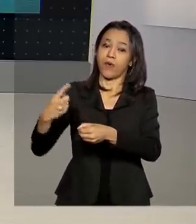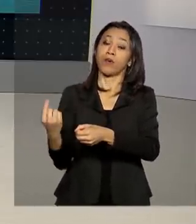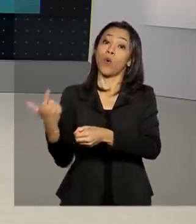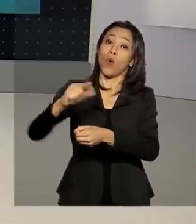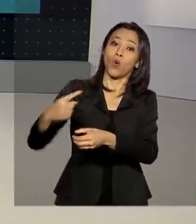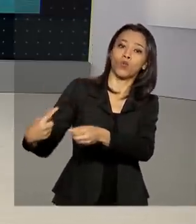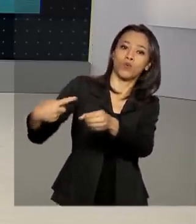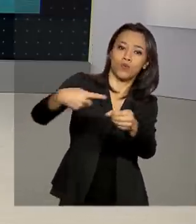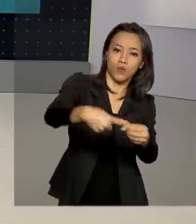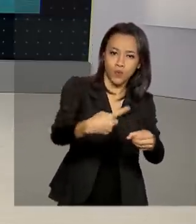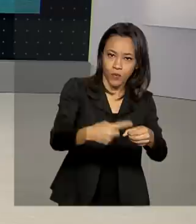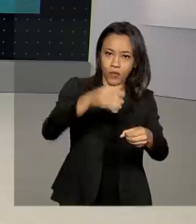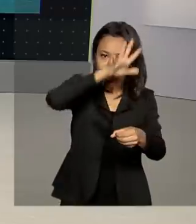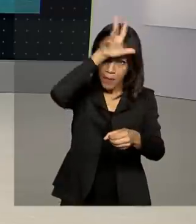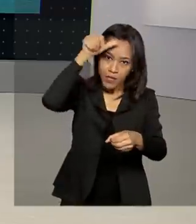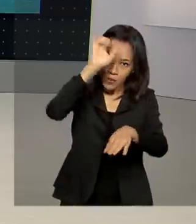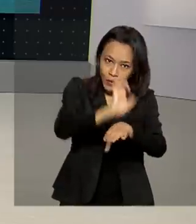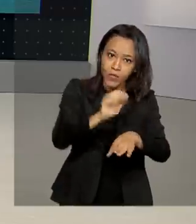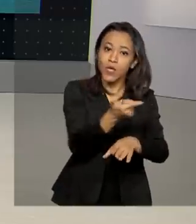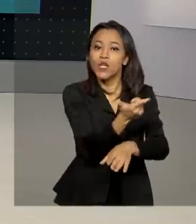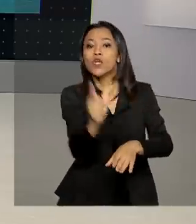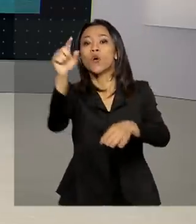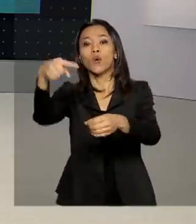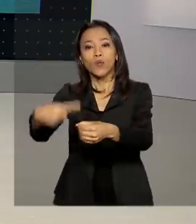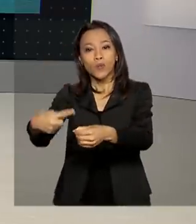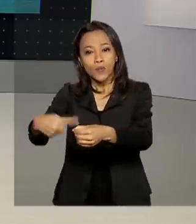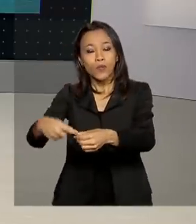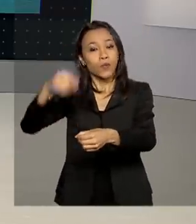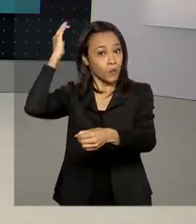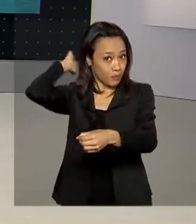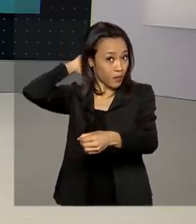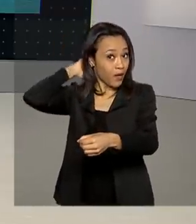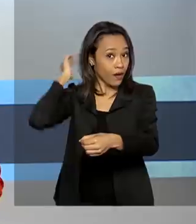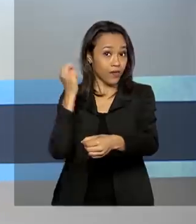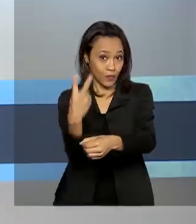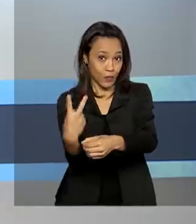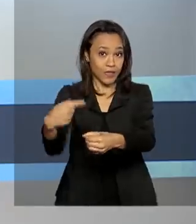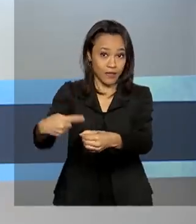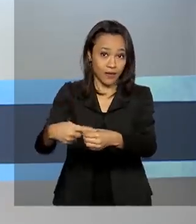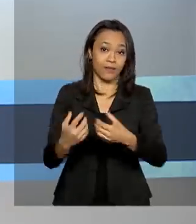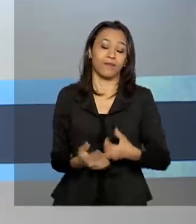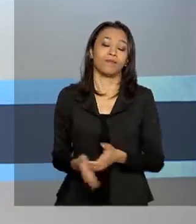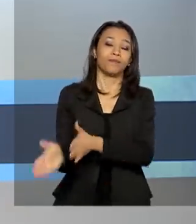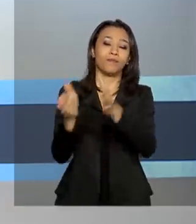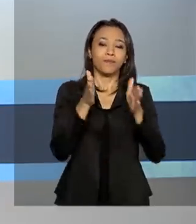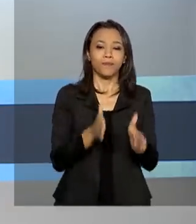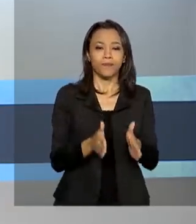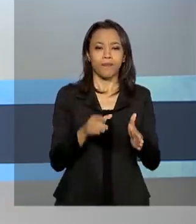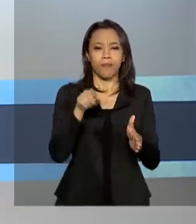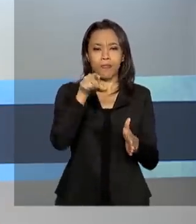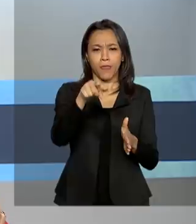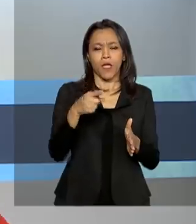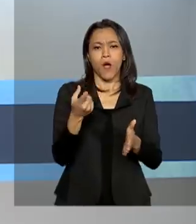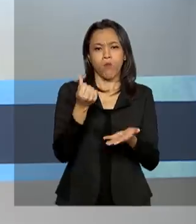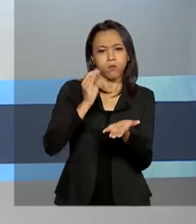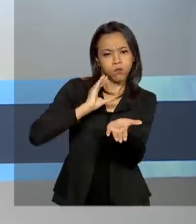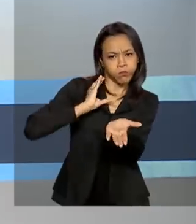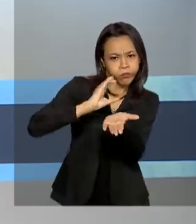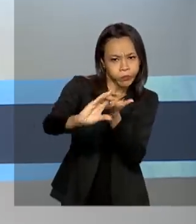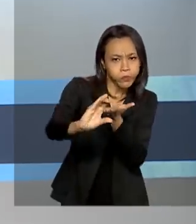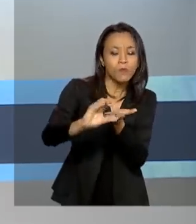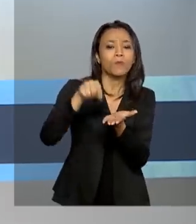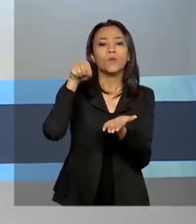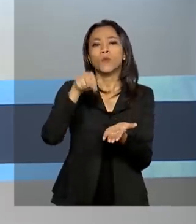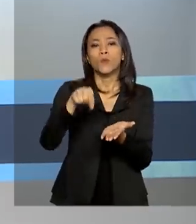Manacarino, Amazonas, e Souri e Salvaterra, no Pará. E os investimentos em medidas de combate aos